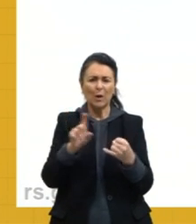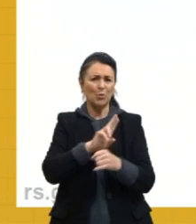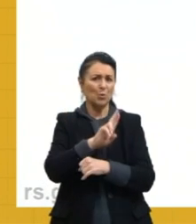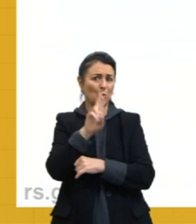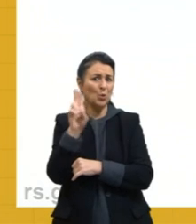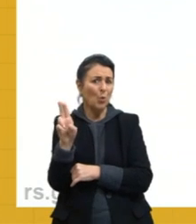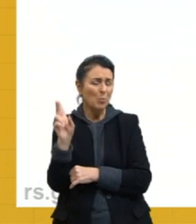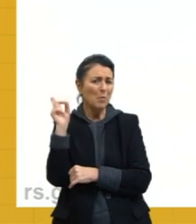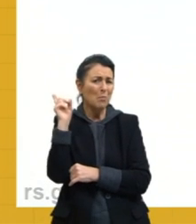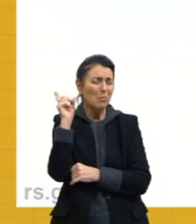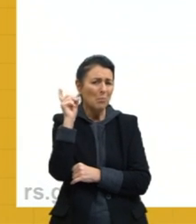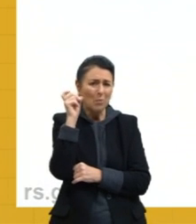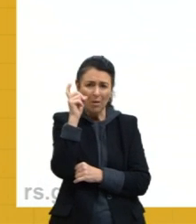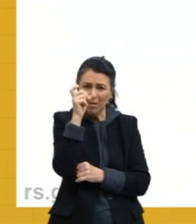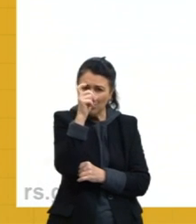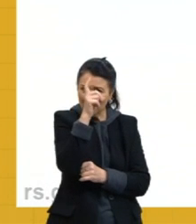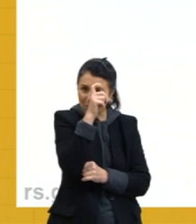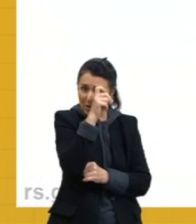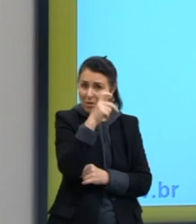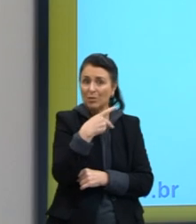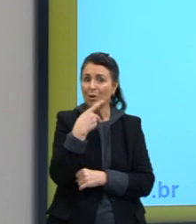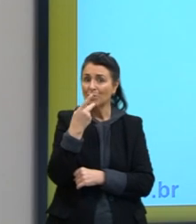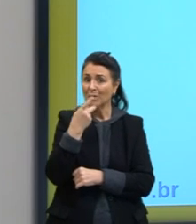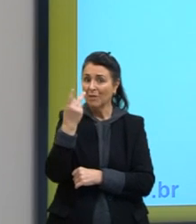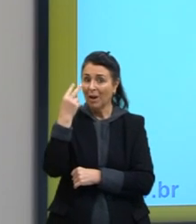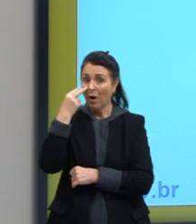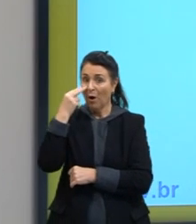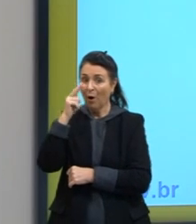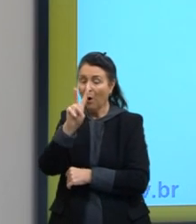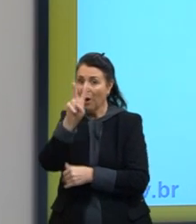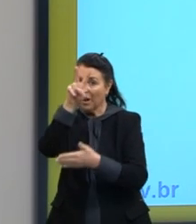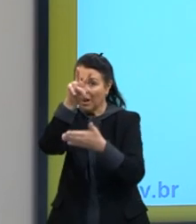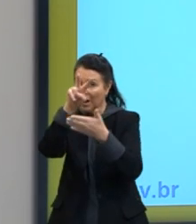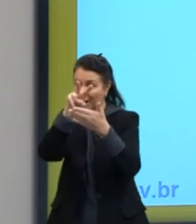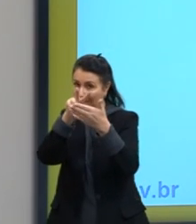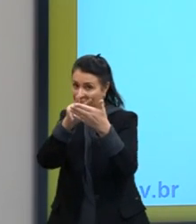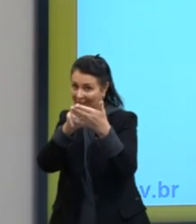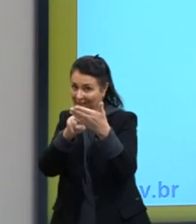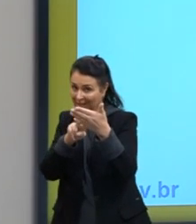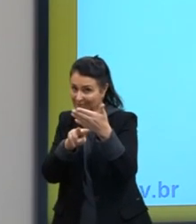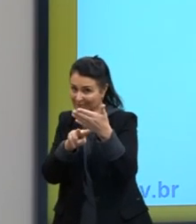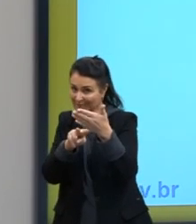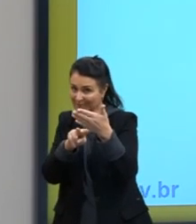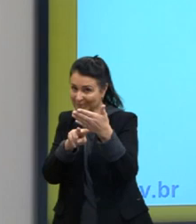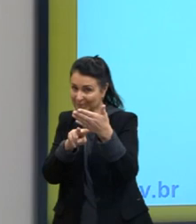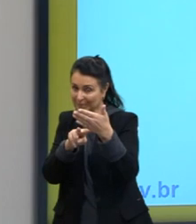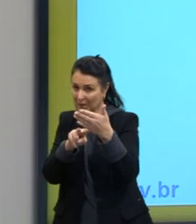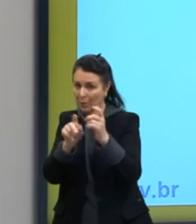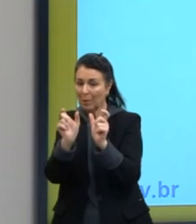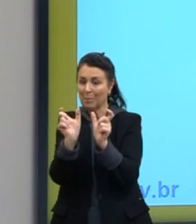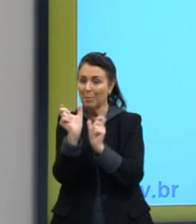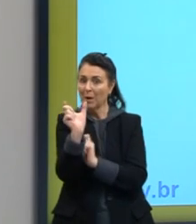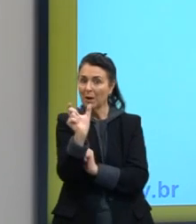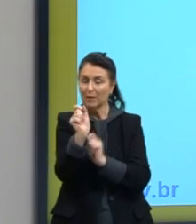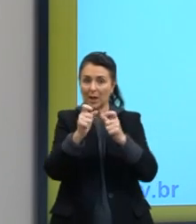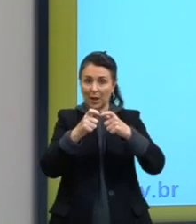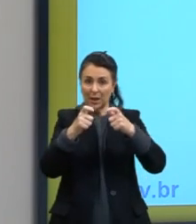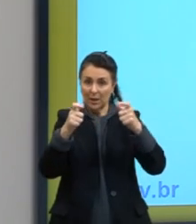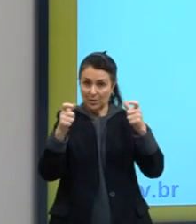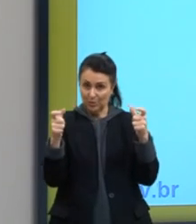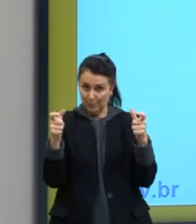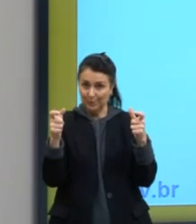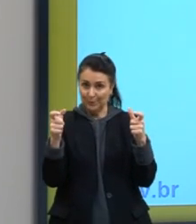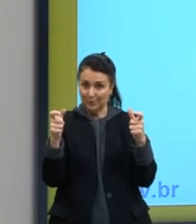dela é um pouquinho difícil de falar, né? Mas a fósfotidilserina é um fosfolipídio aniônico, então é